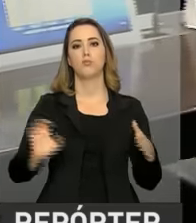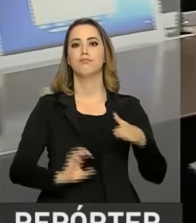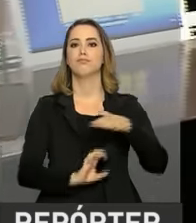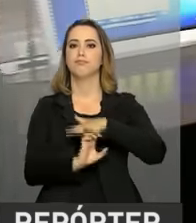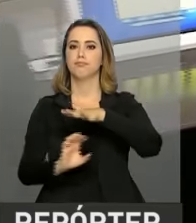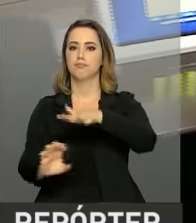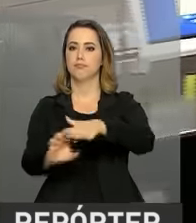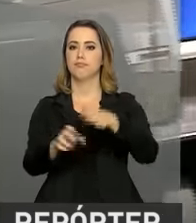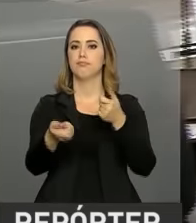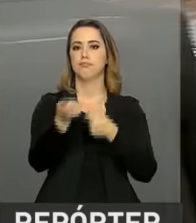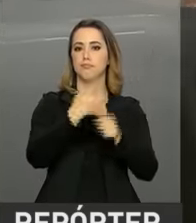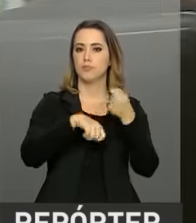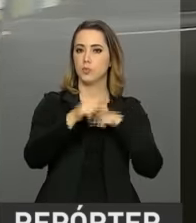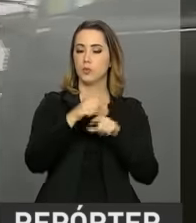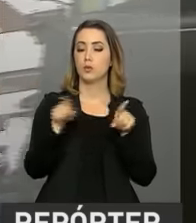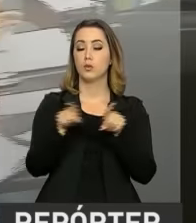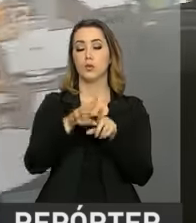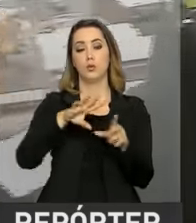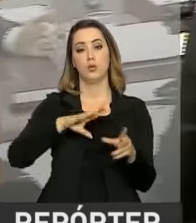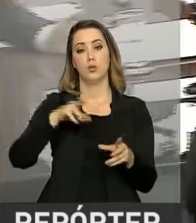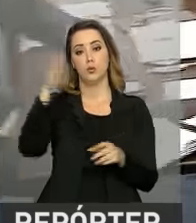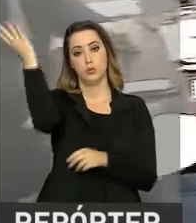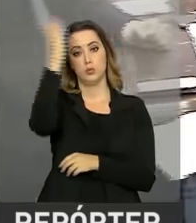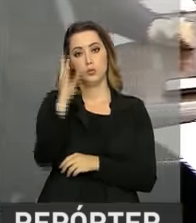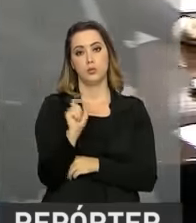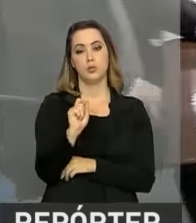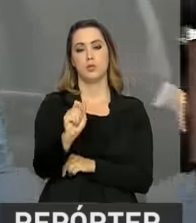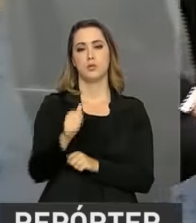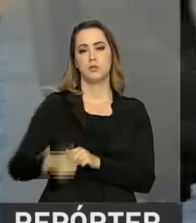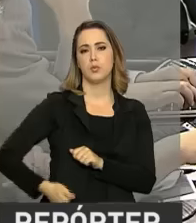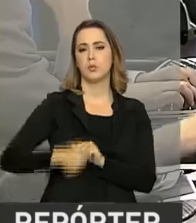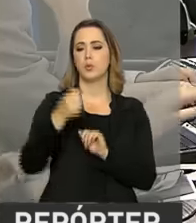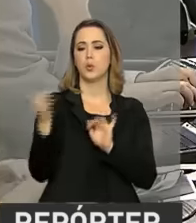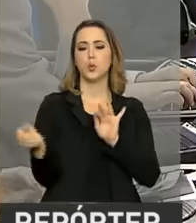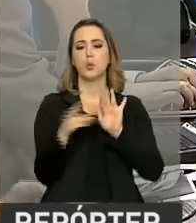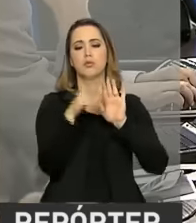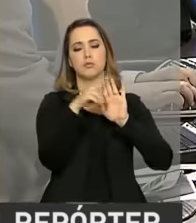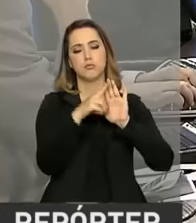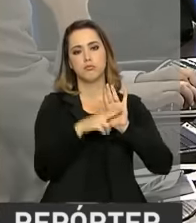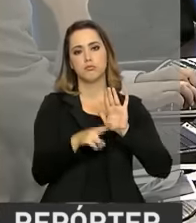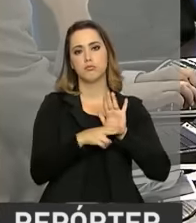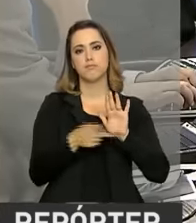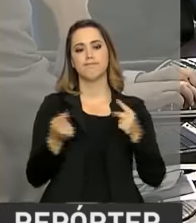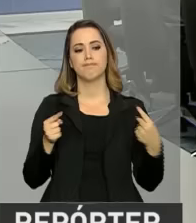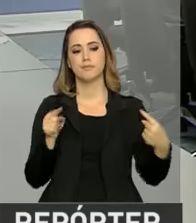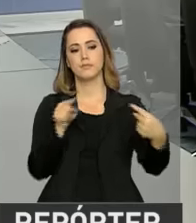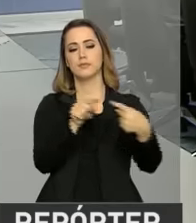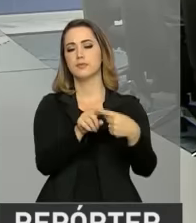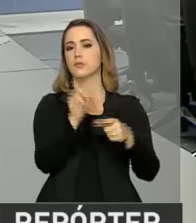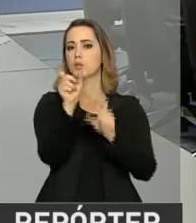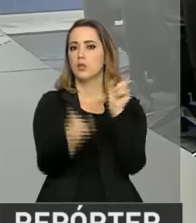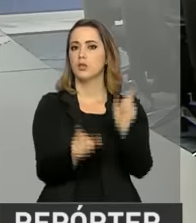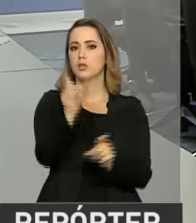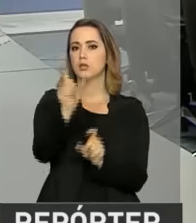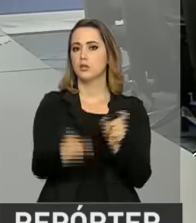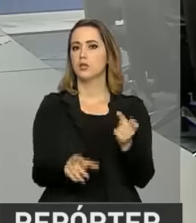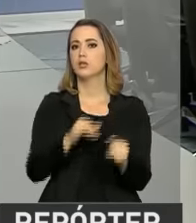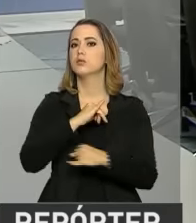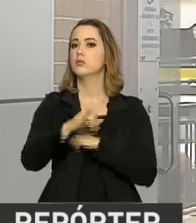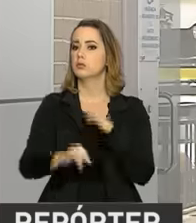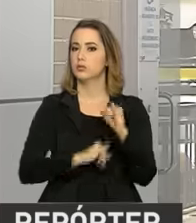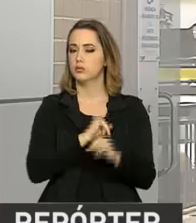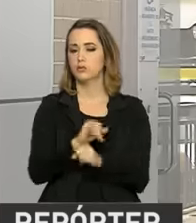reorganizando a estrutura para dar mais eficiência às ações e focar no atendimento digital aos